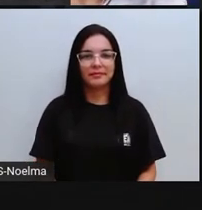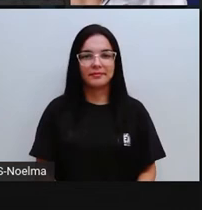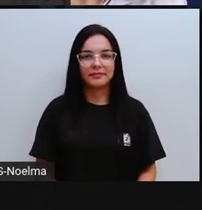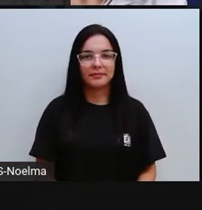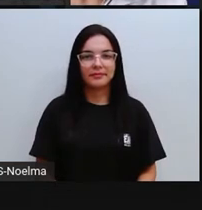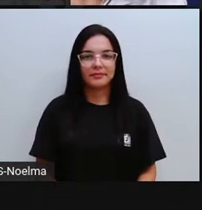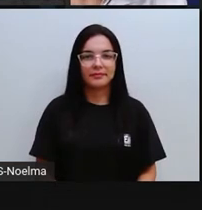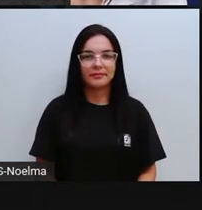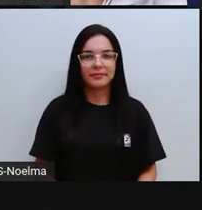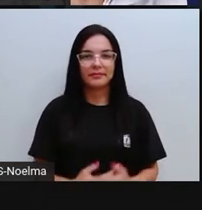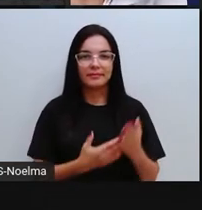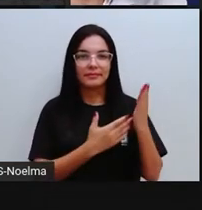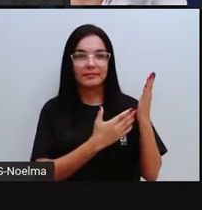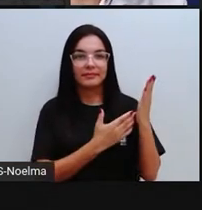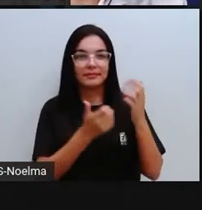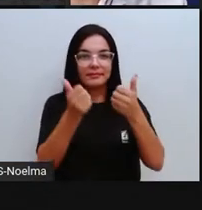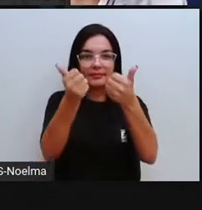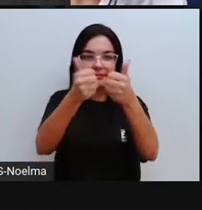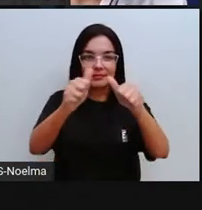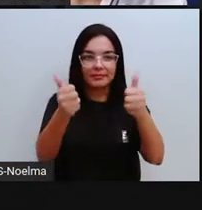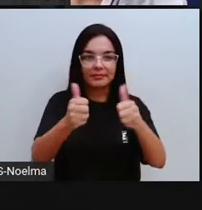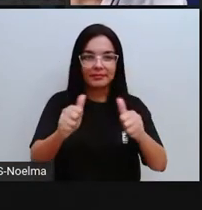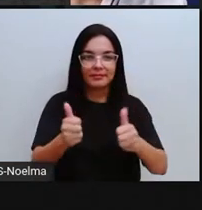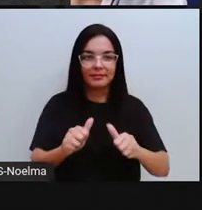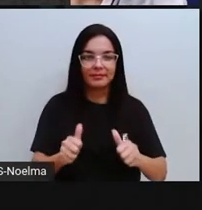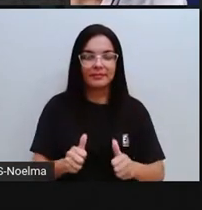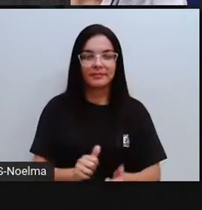Olha lá, uma escultura, não é?